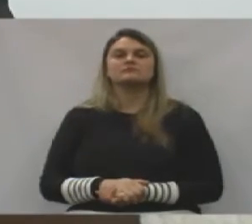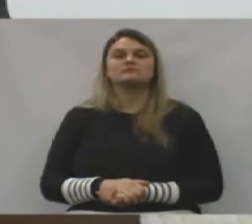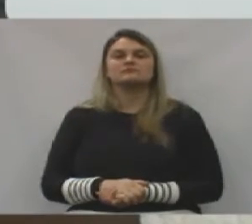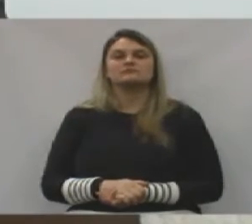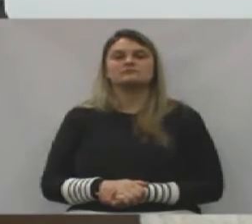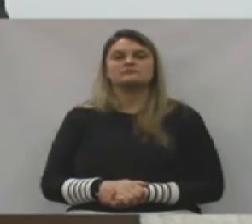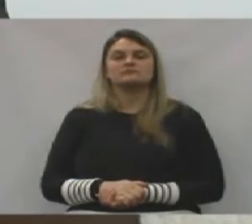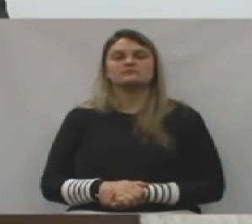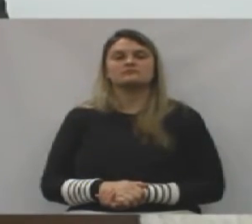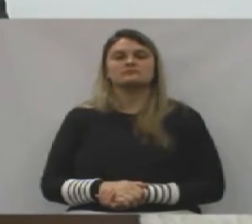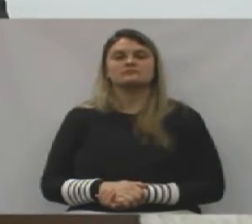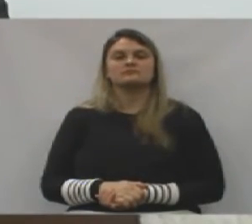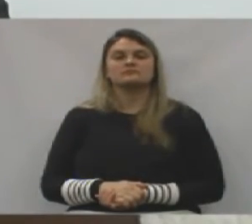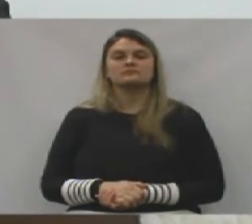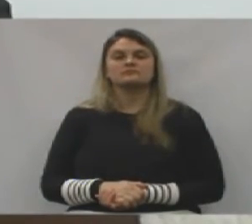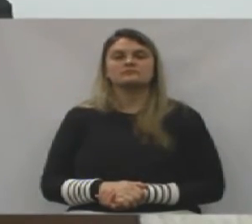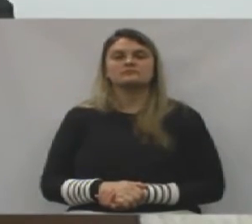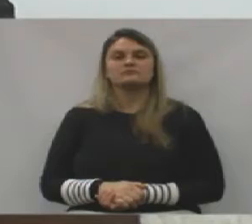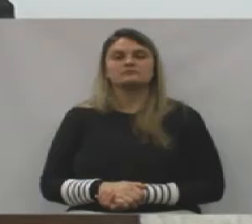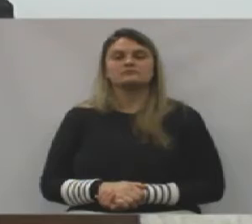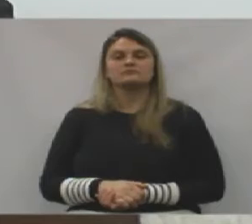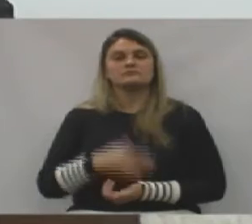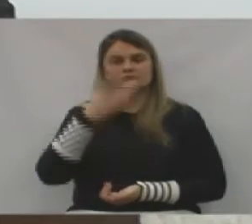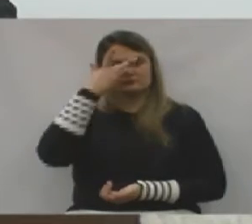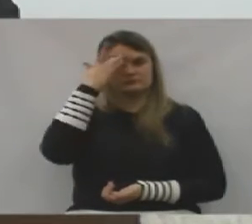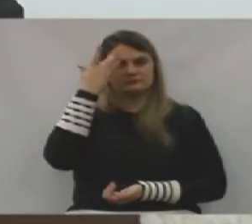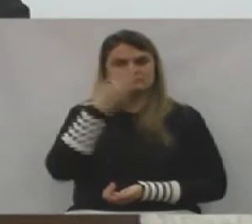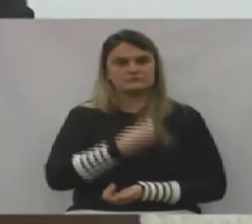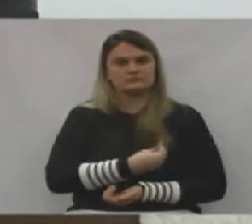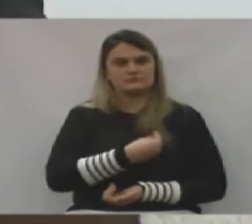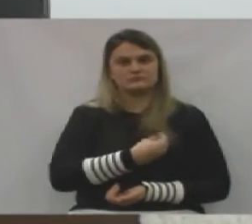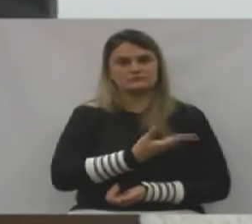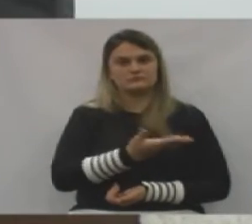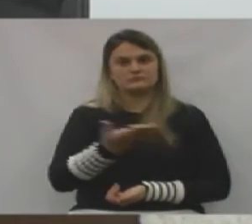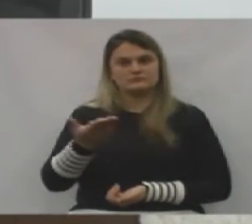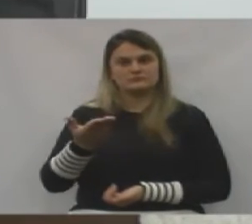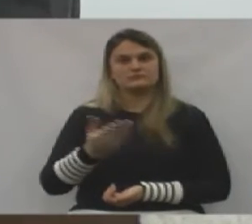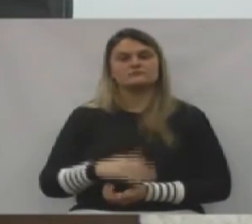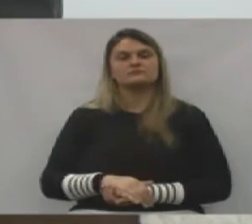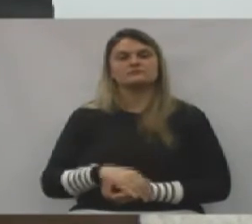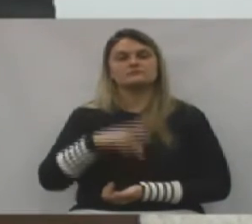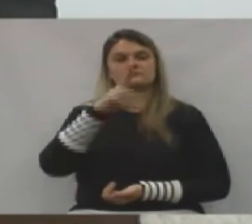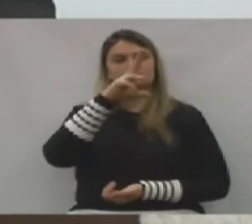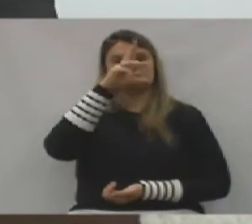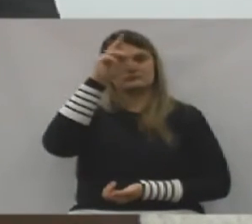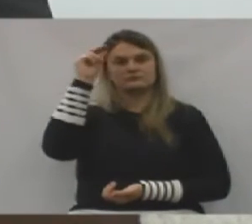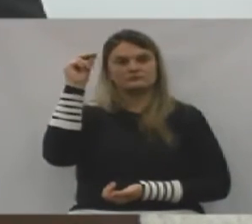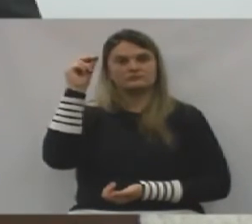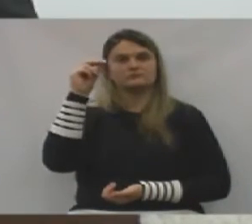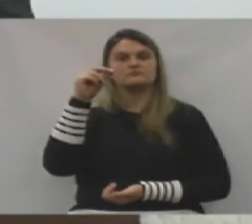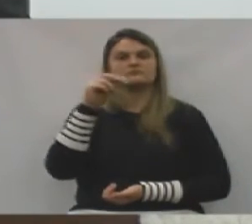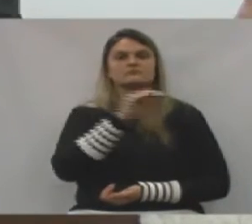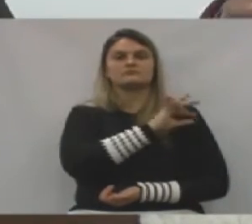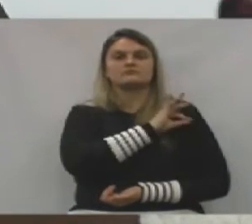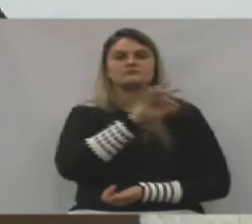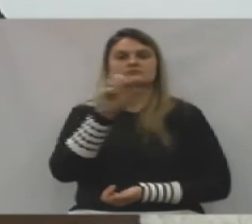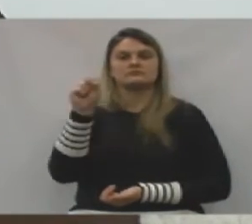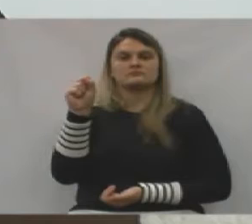vereadores, vereadora, munícipes aqui presentes, senhor prefeito Santinho Roveda,